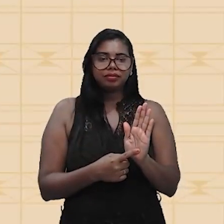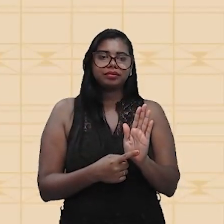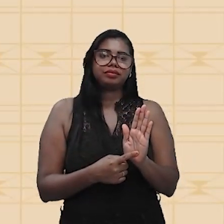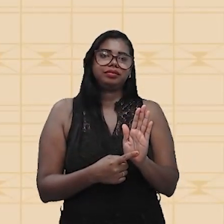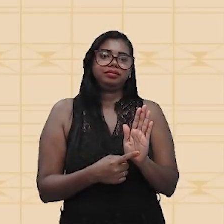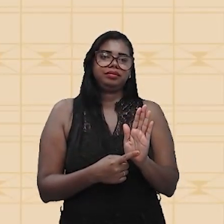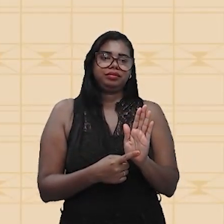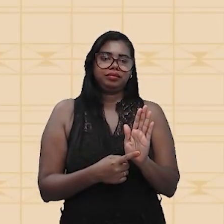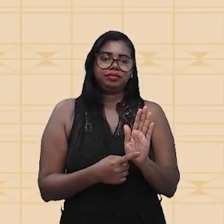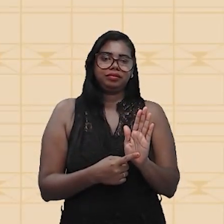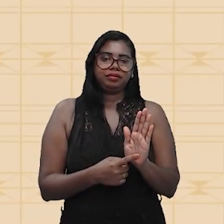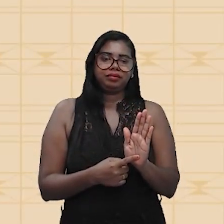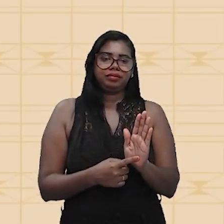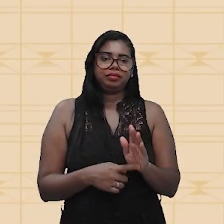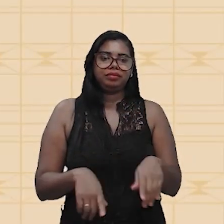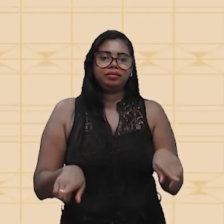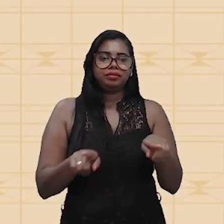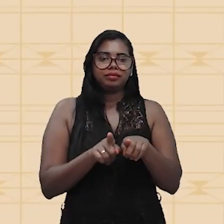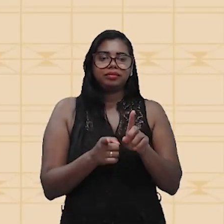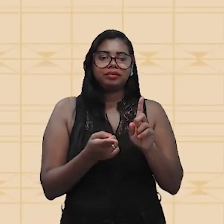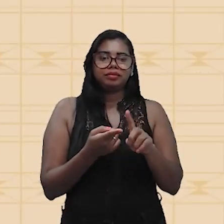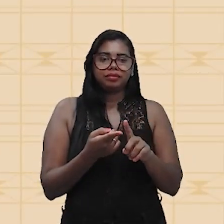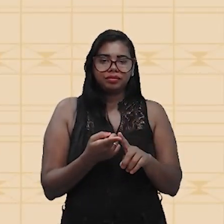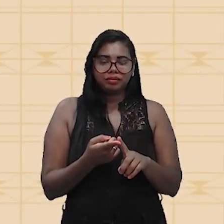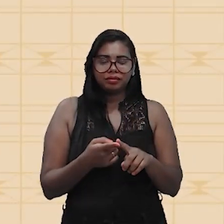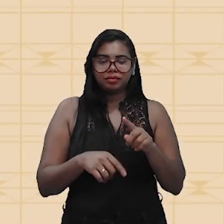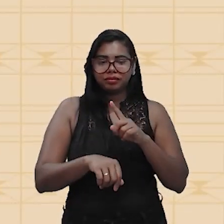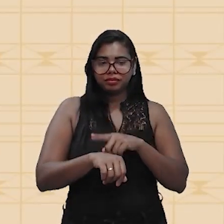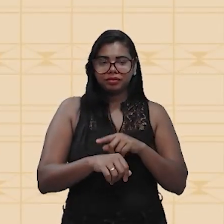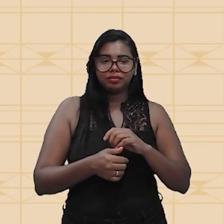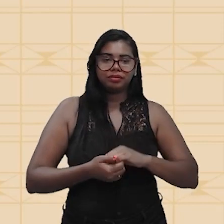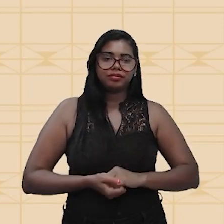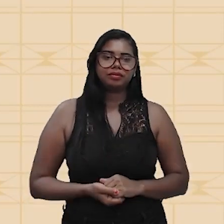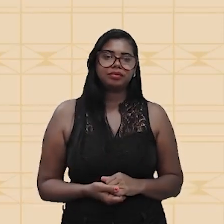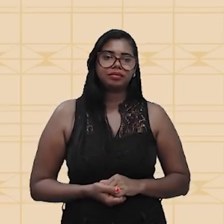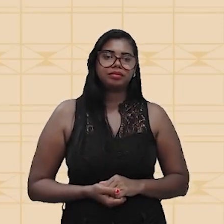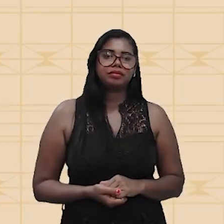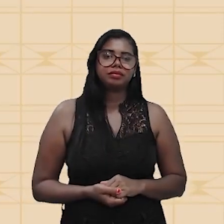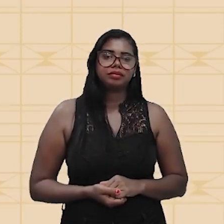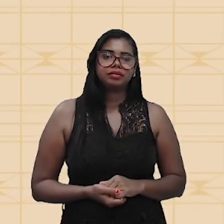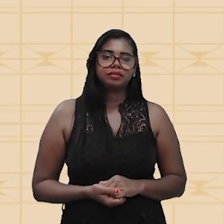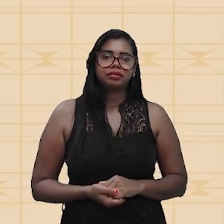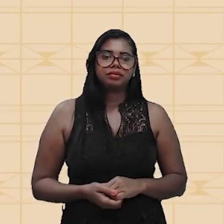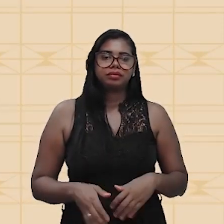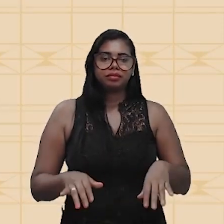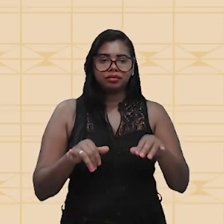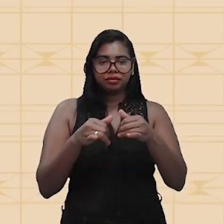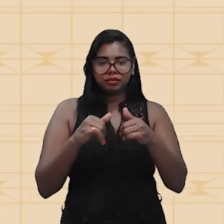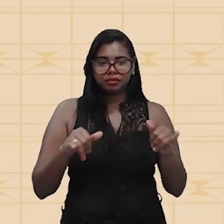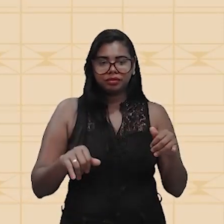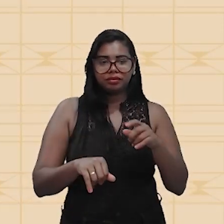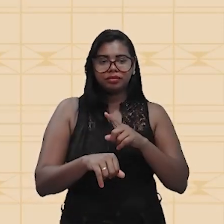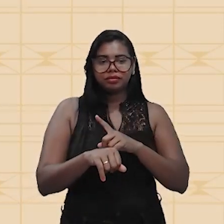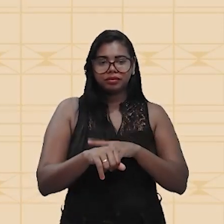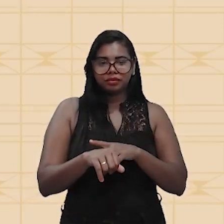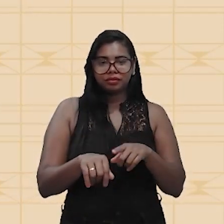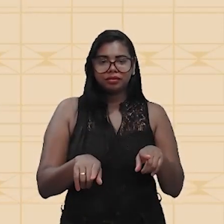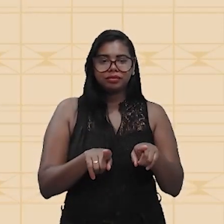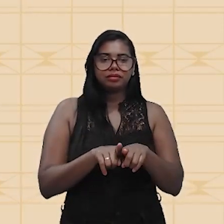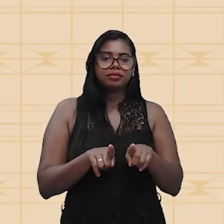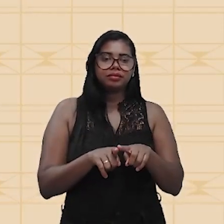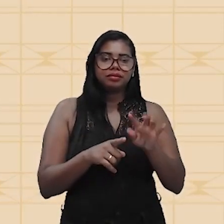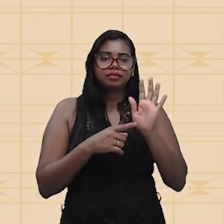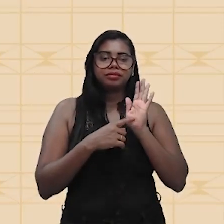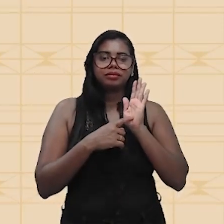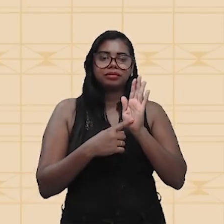intensidade da carga pelo tempo. Então, a corrente pelo intervalo de tempo vai ser representada